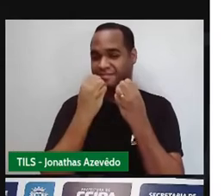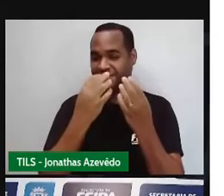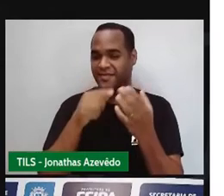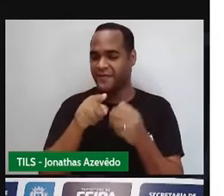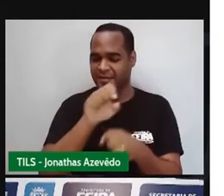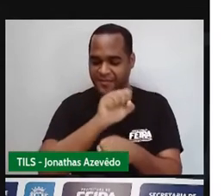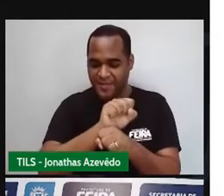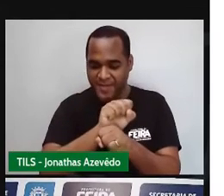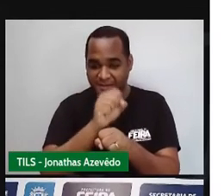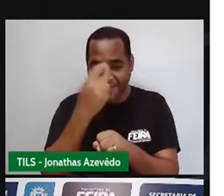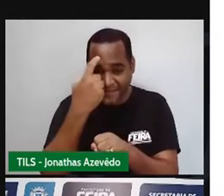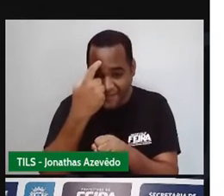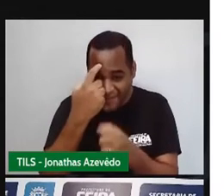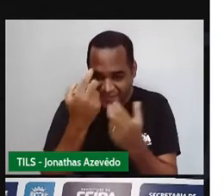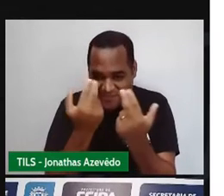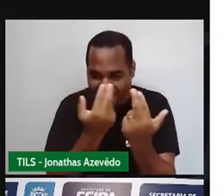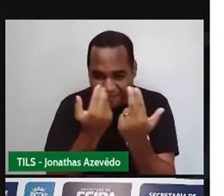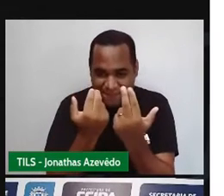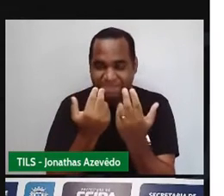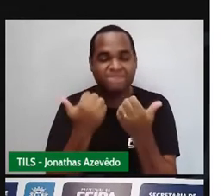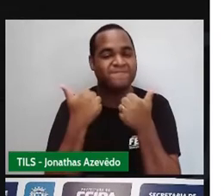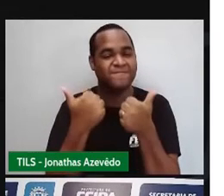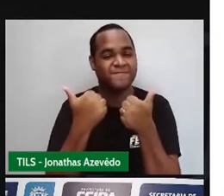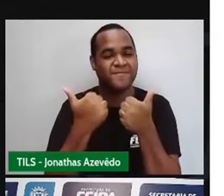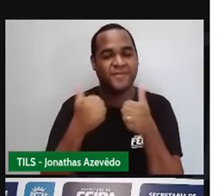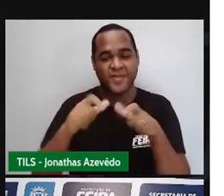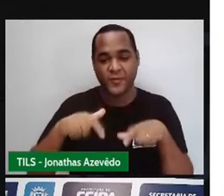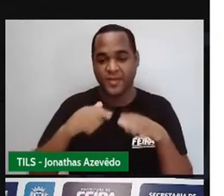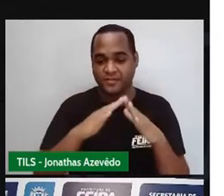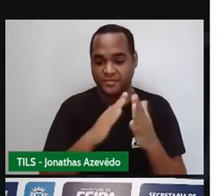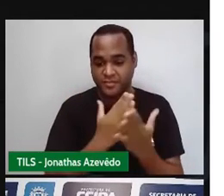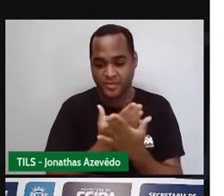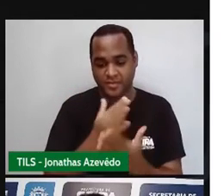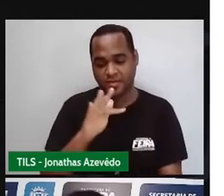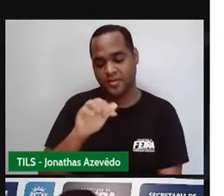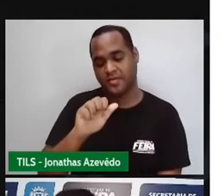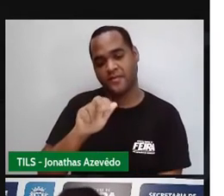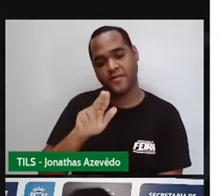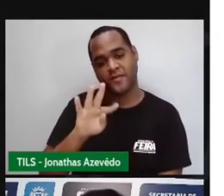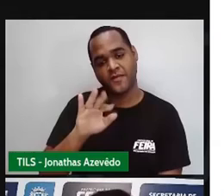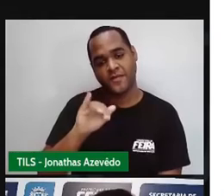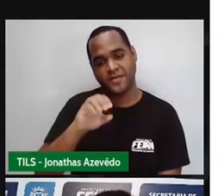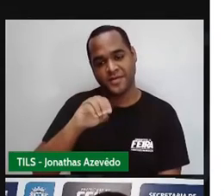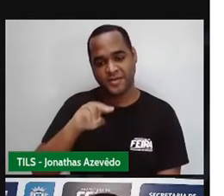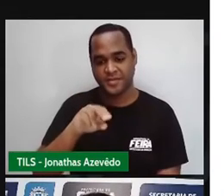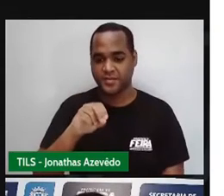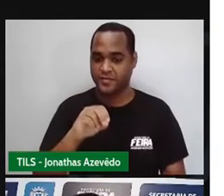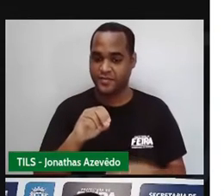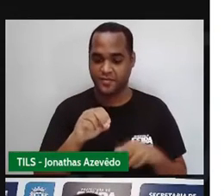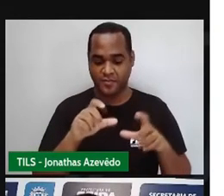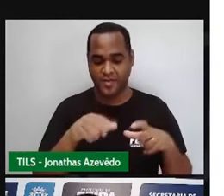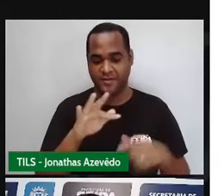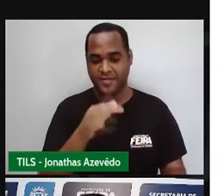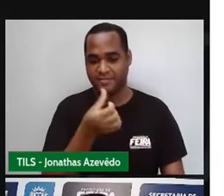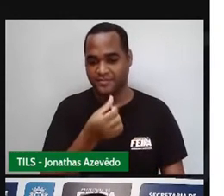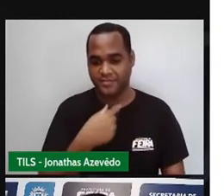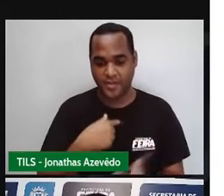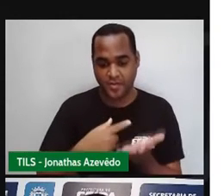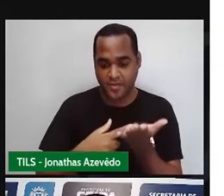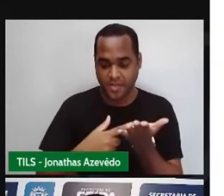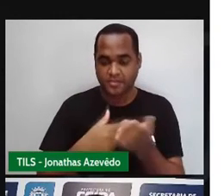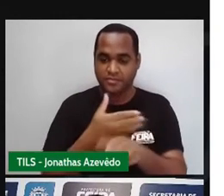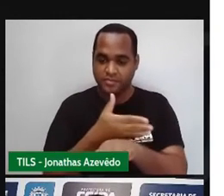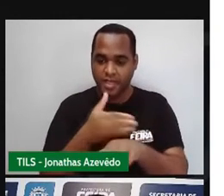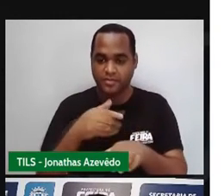você pense da mesma forma como eu. E eu venho lá da Escola Municipal Faustino Dias Lima, tá bom? Bom, eu tenho pele branca,